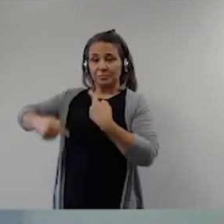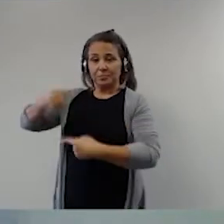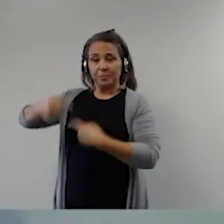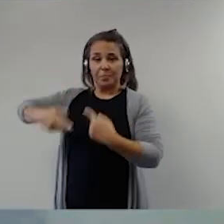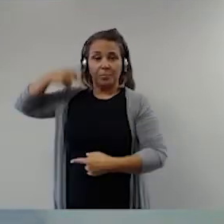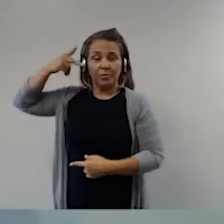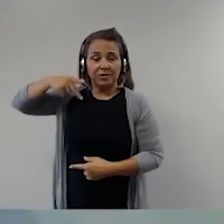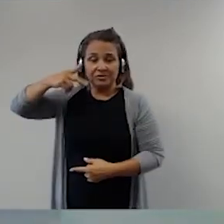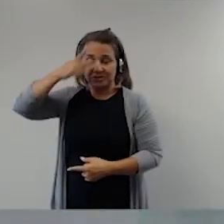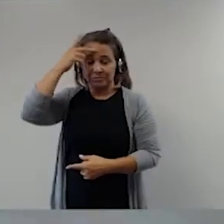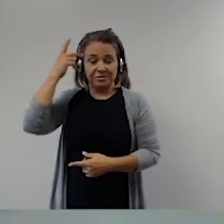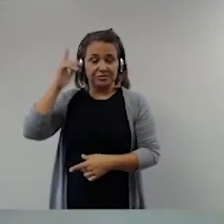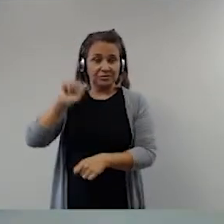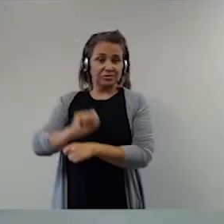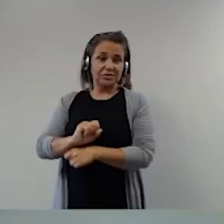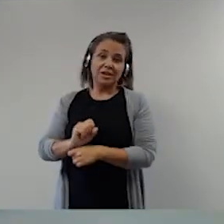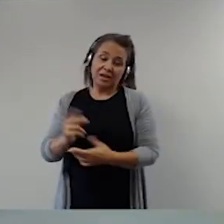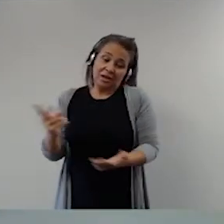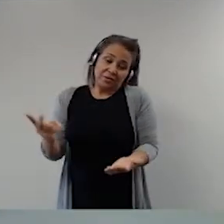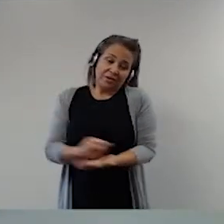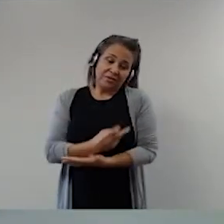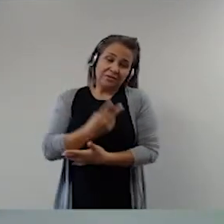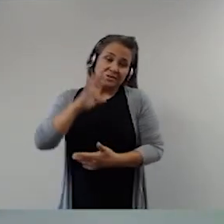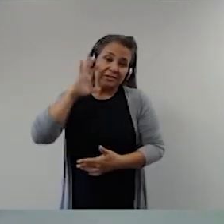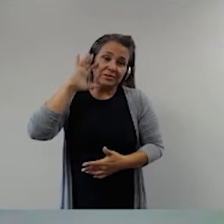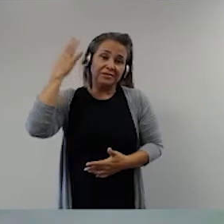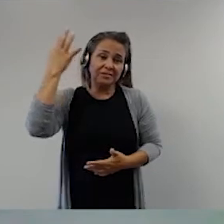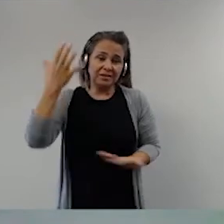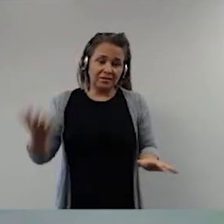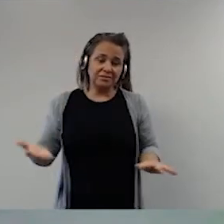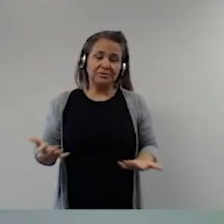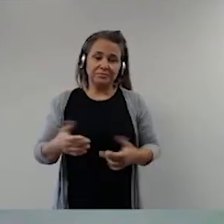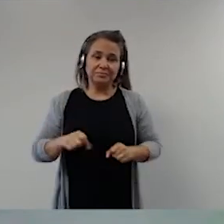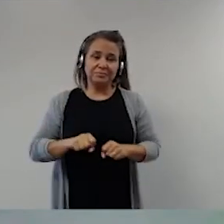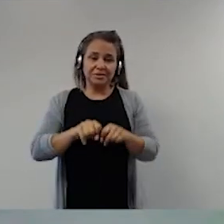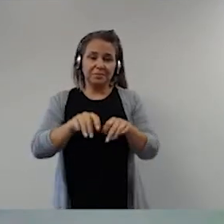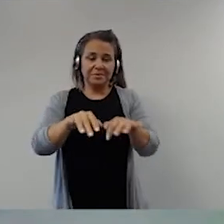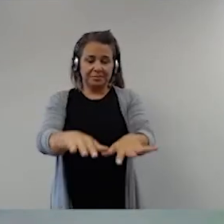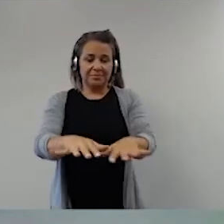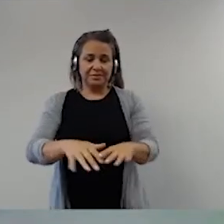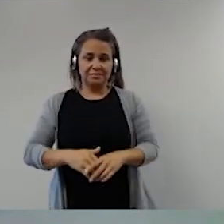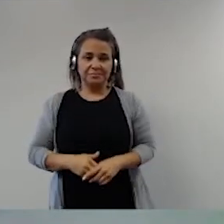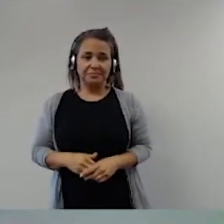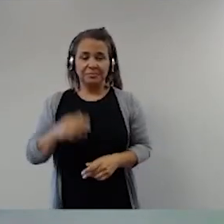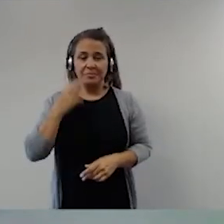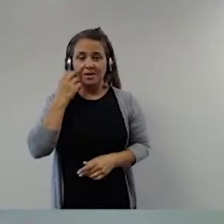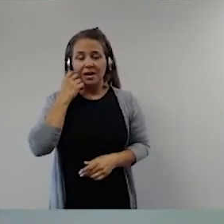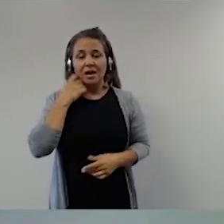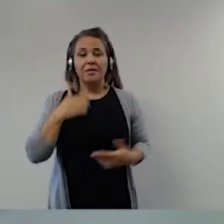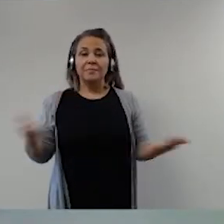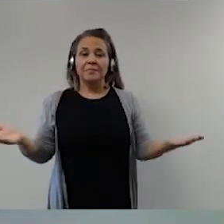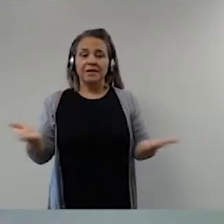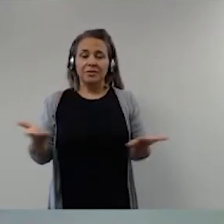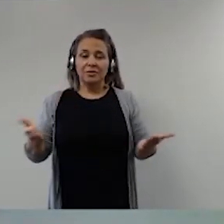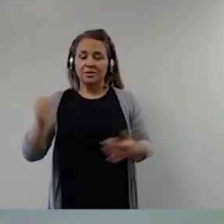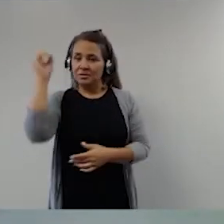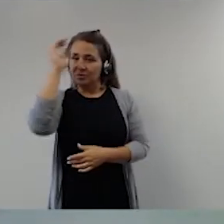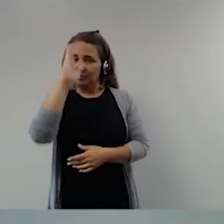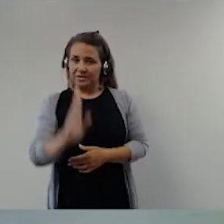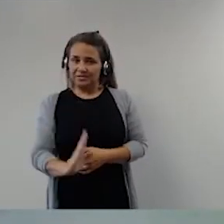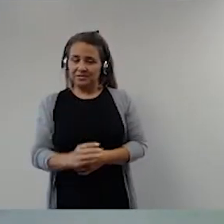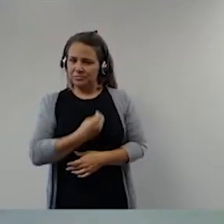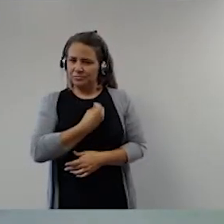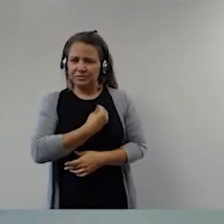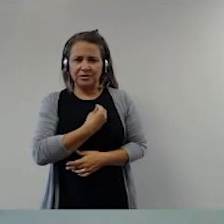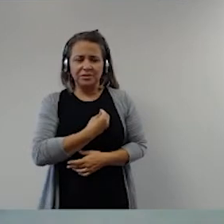outra expectativa. Isso aí são as consequências dessa pandemia toda. Agora, o Brasil não vive